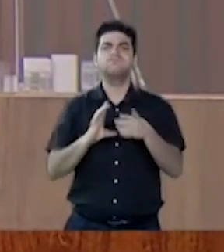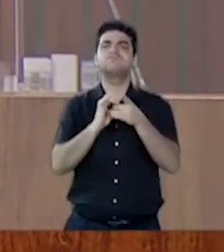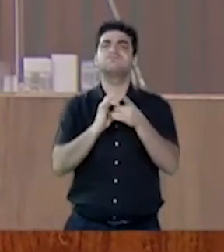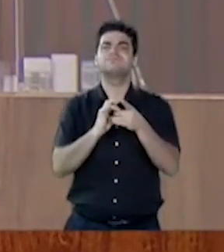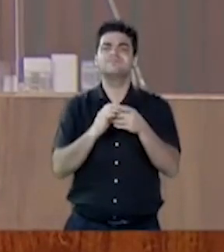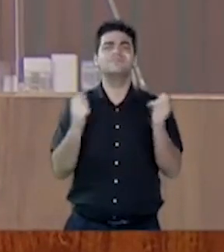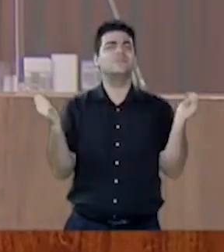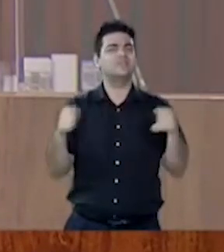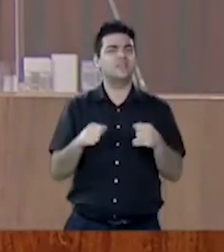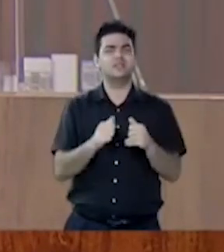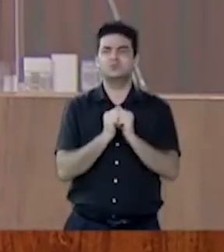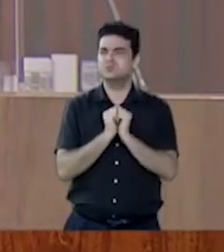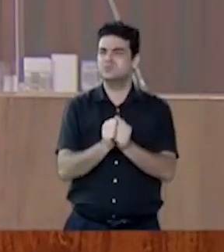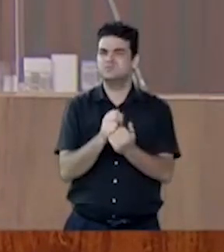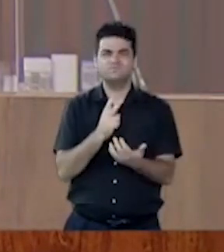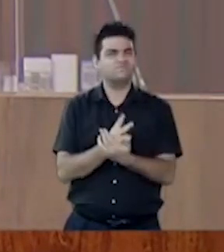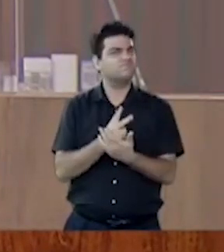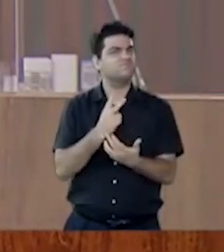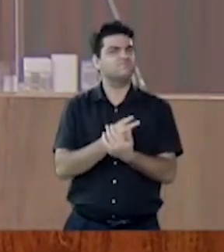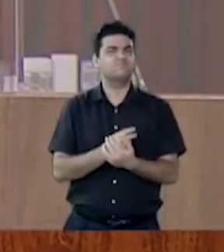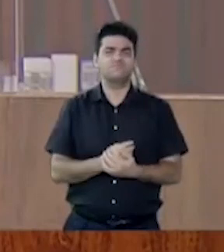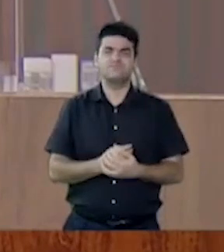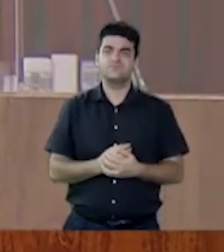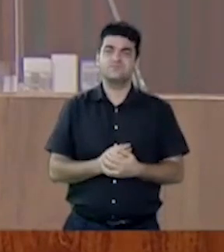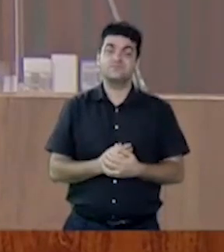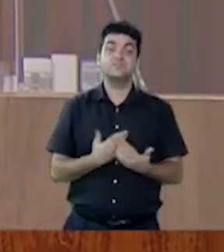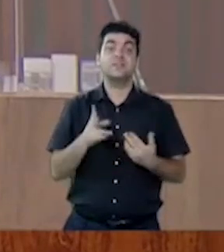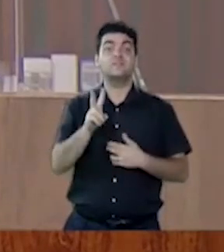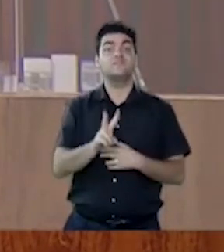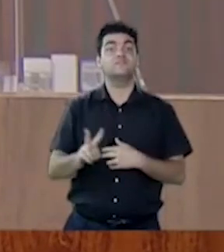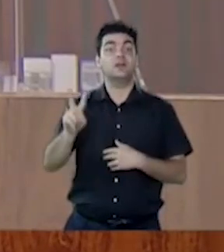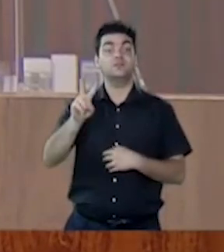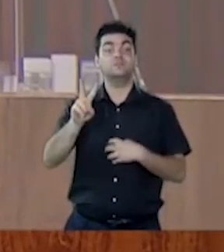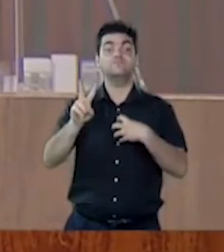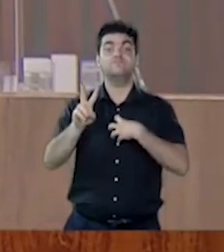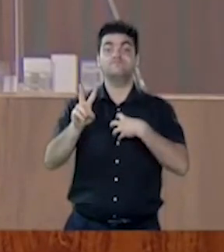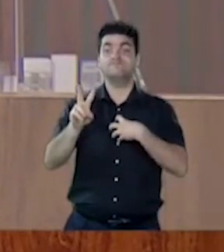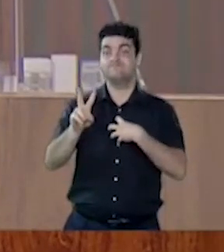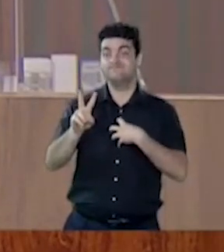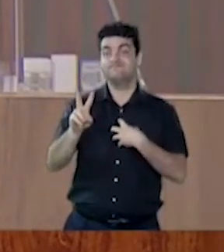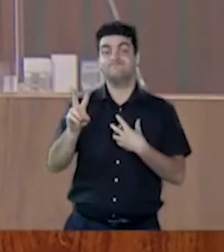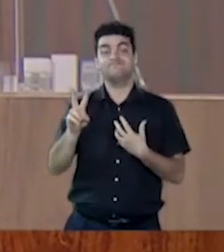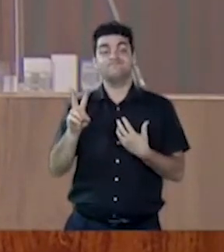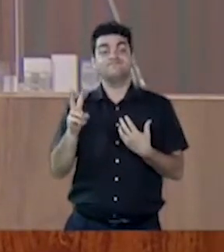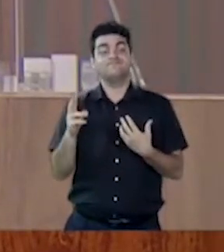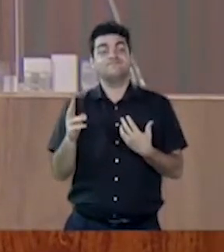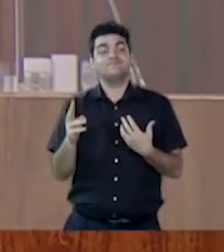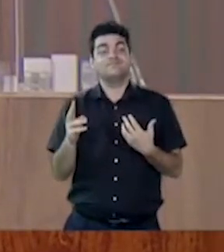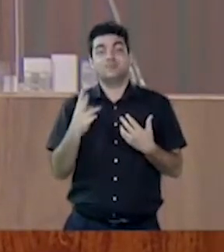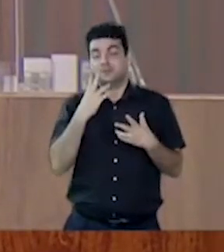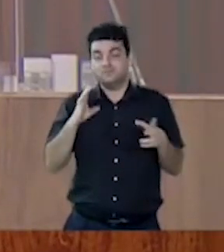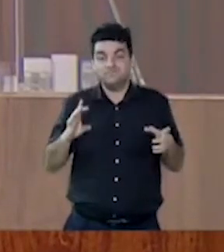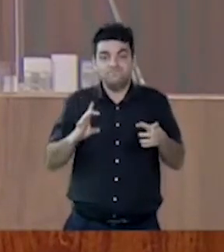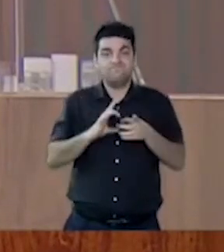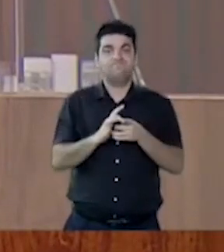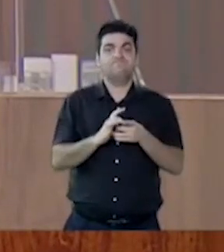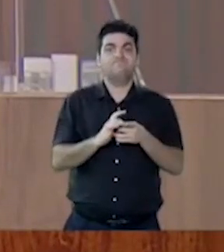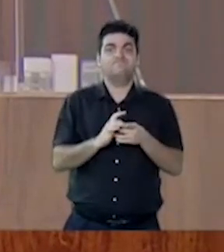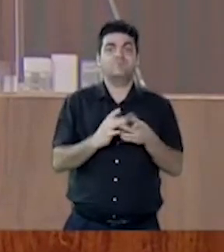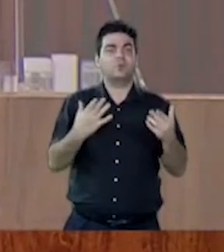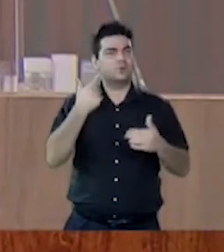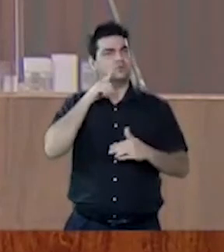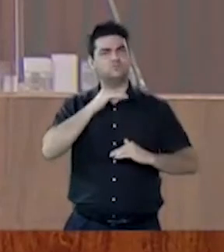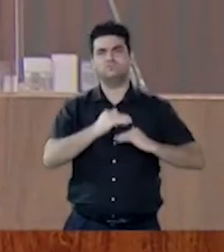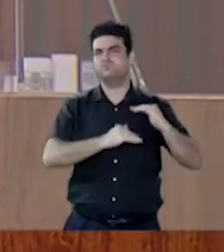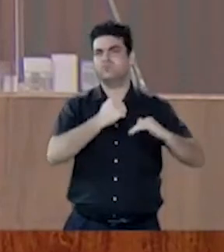nos une a todos em torno dos valores que nos aglutinam para